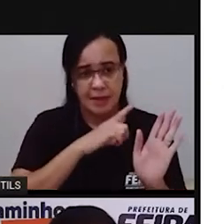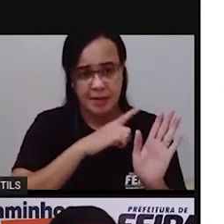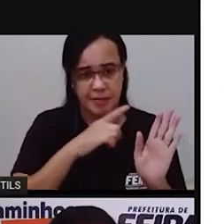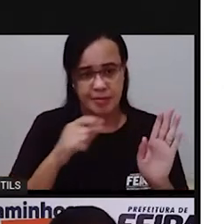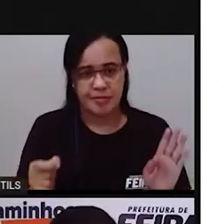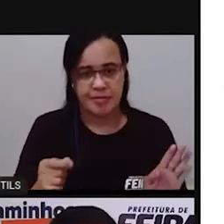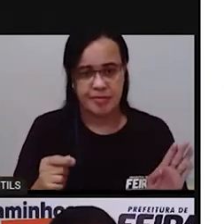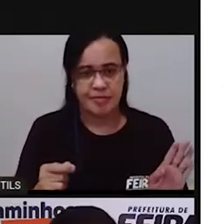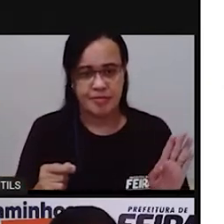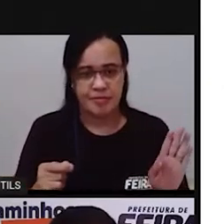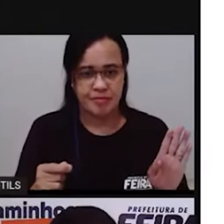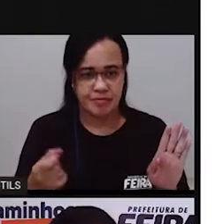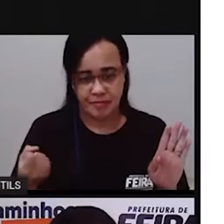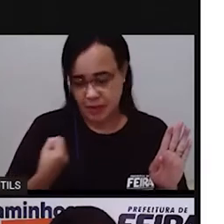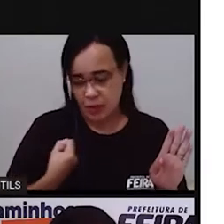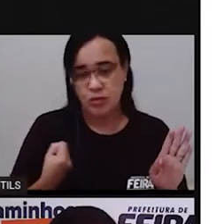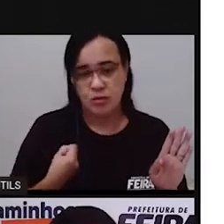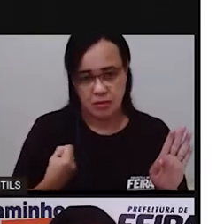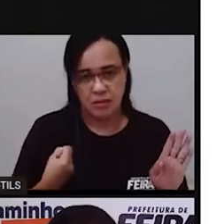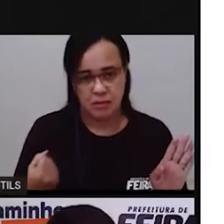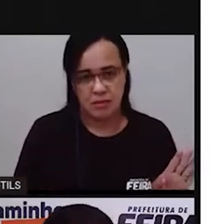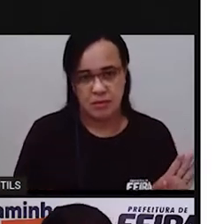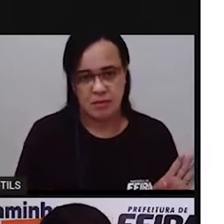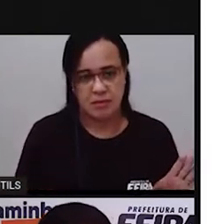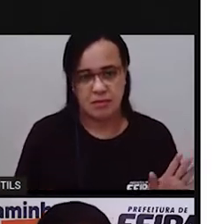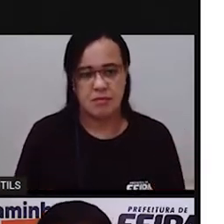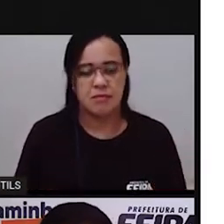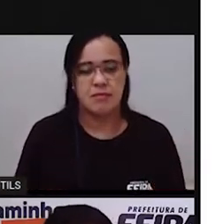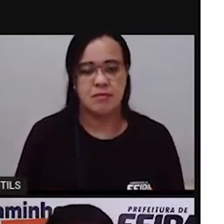uma numeração indicando tá